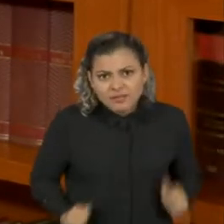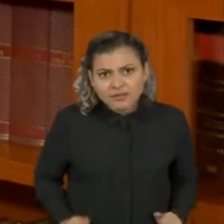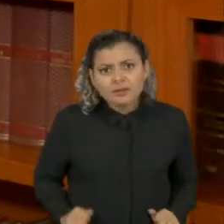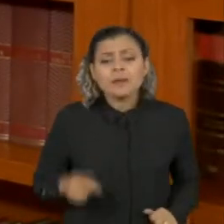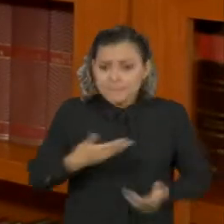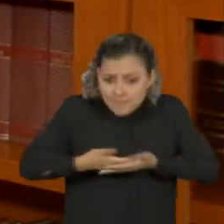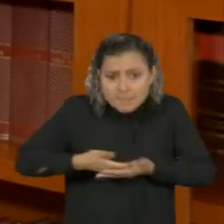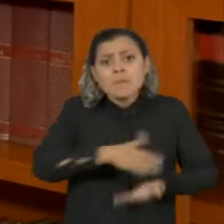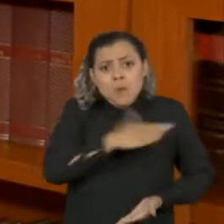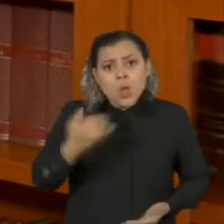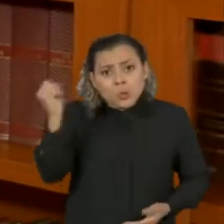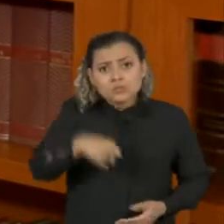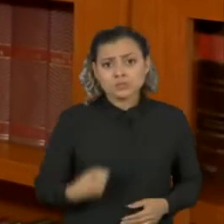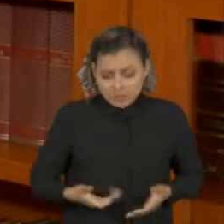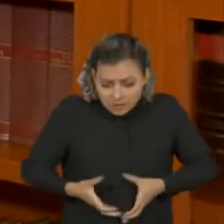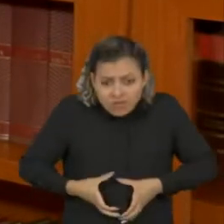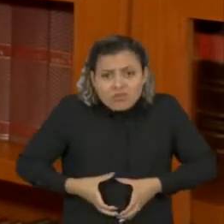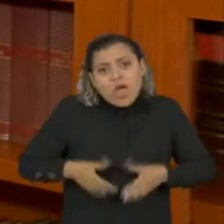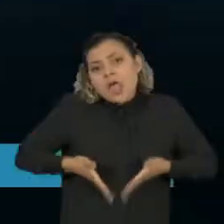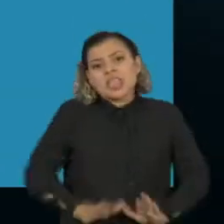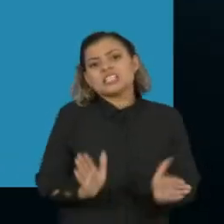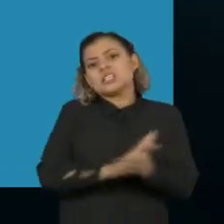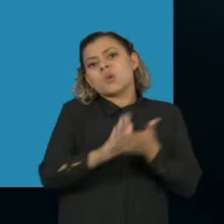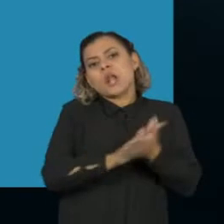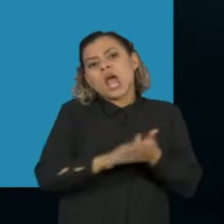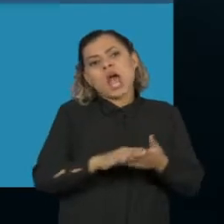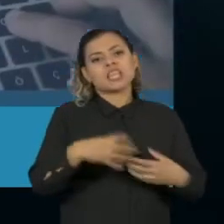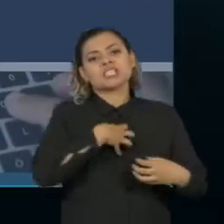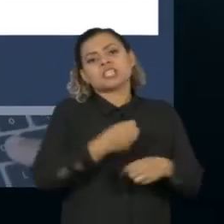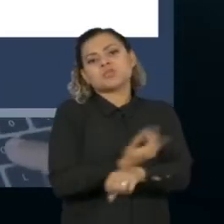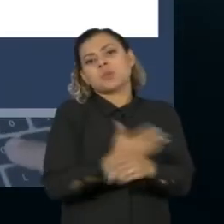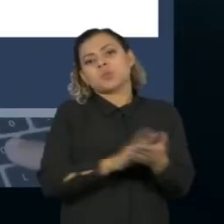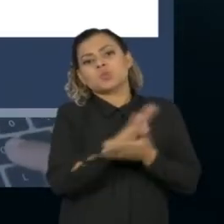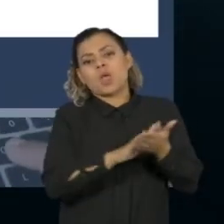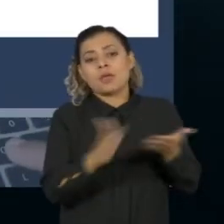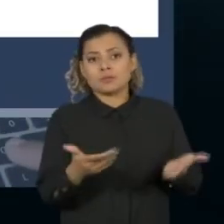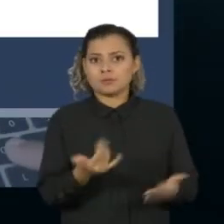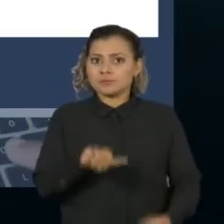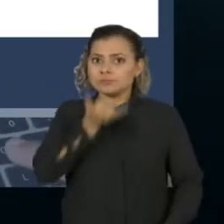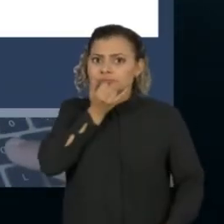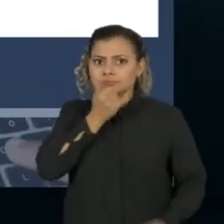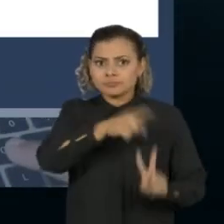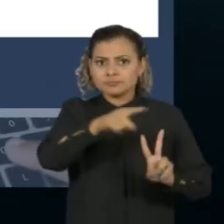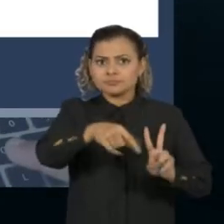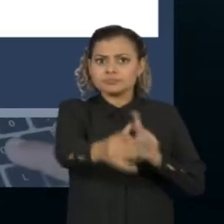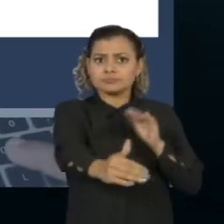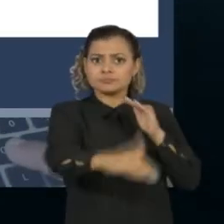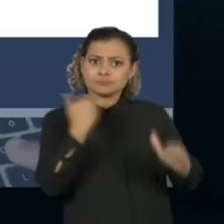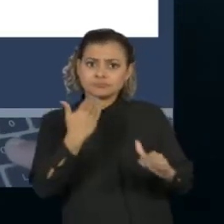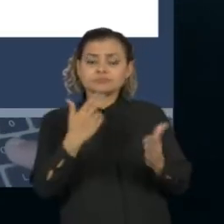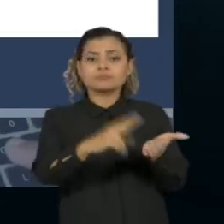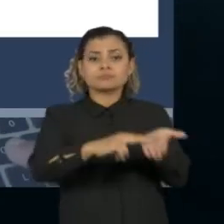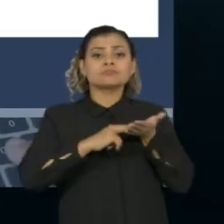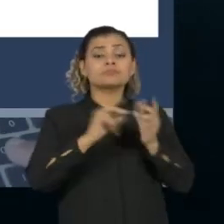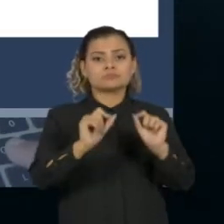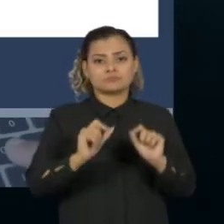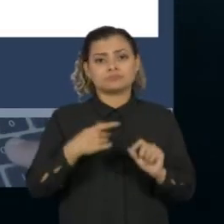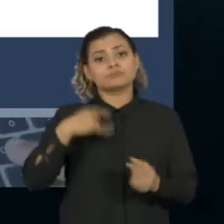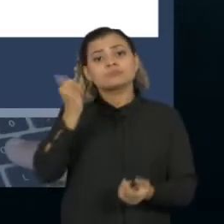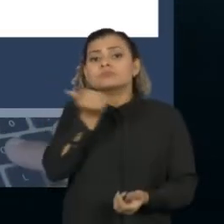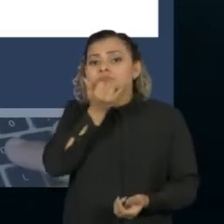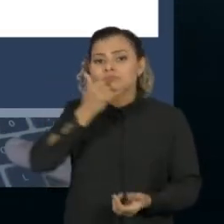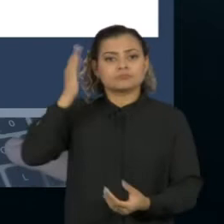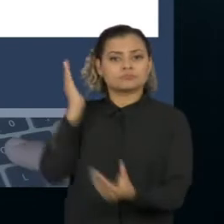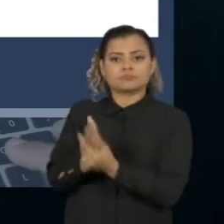com o feto, porque o feto ainda não nasceu. Procurada pela nossa reportagem, a Vale reforçou por meio de nota que o recurso é